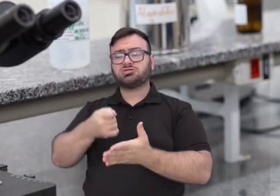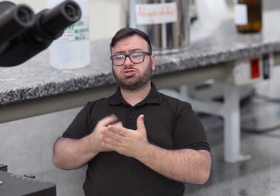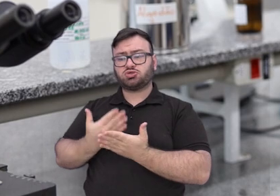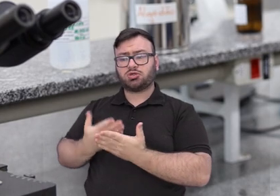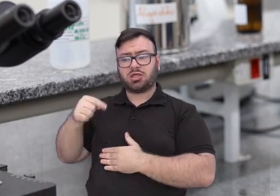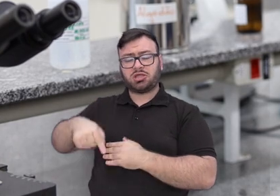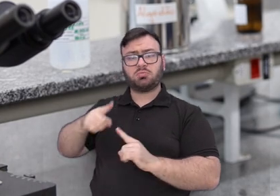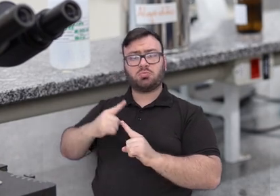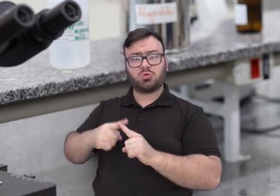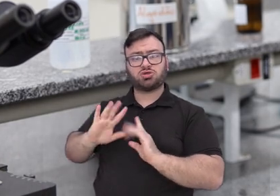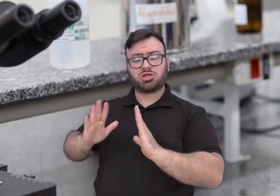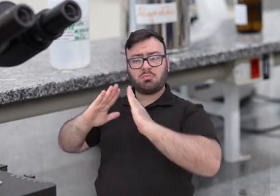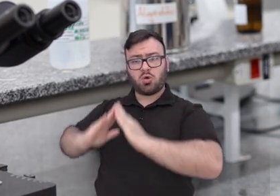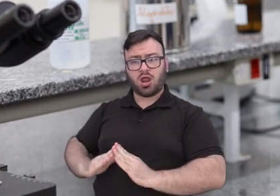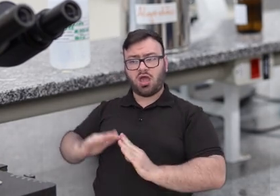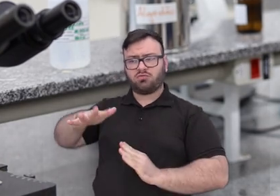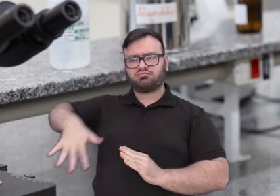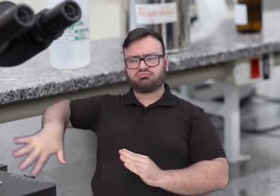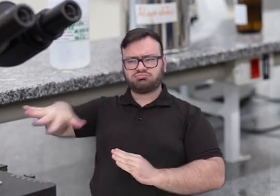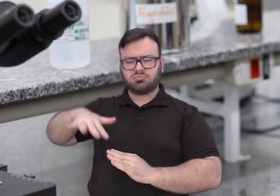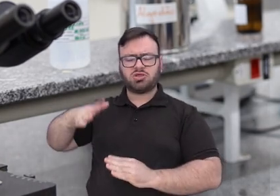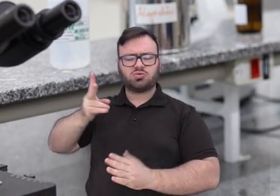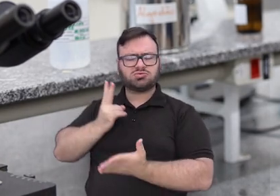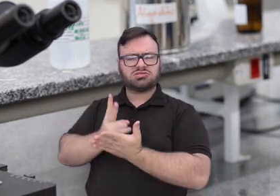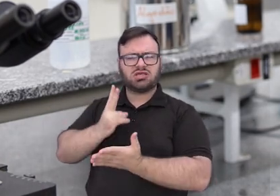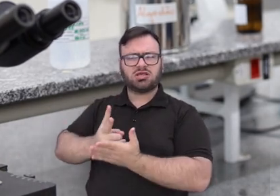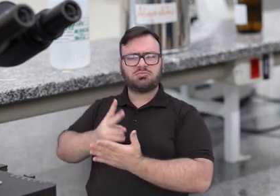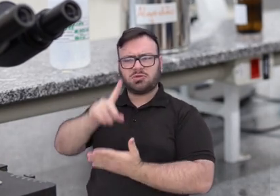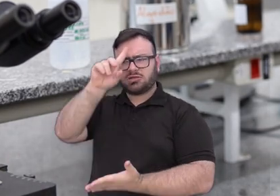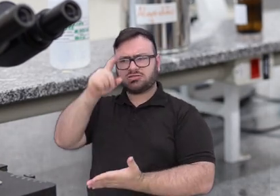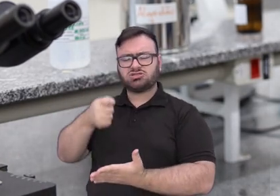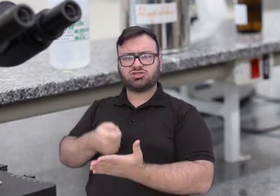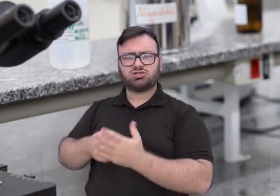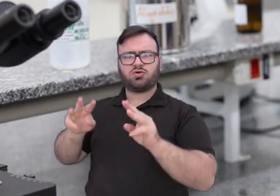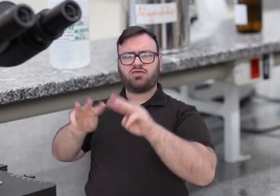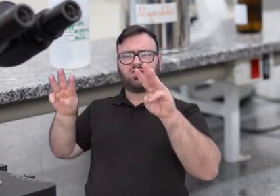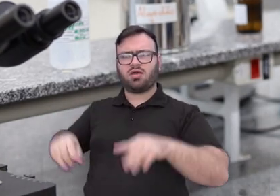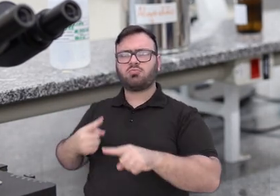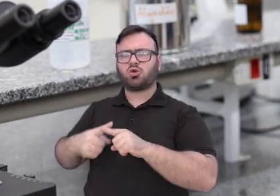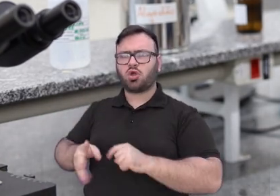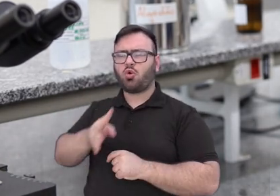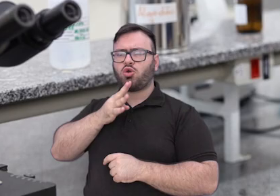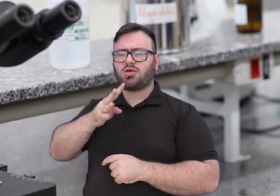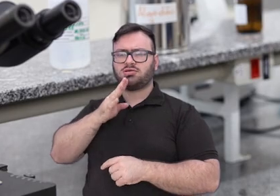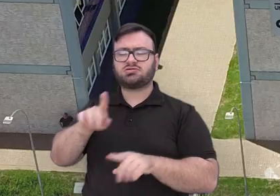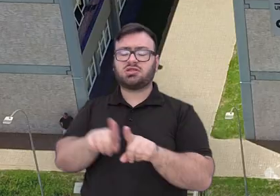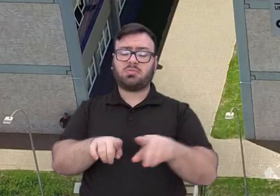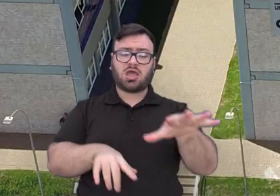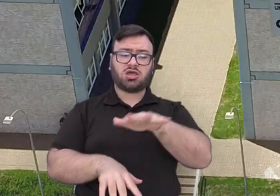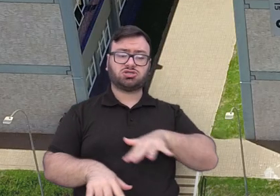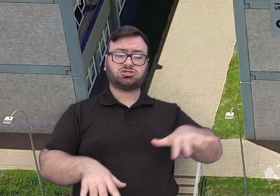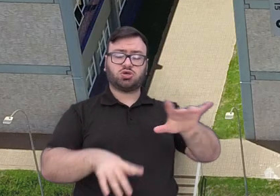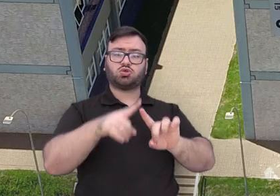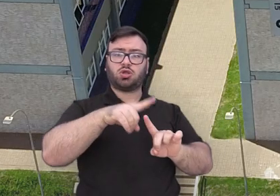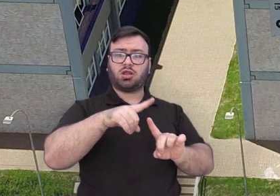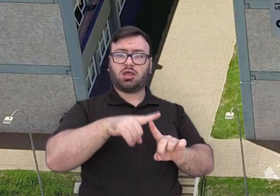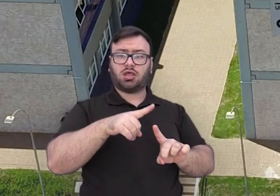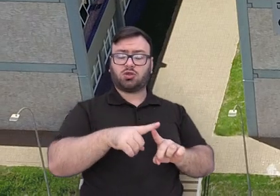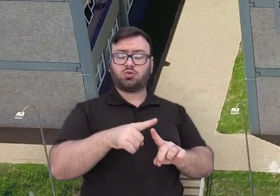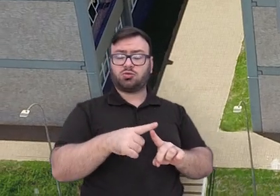sempre me interessei pela UFPR, que é uma faculdade de referência e tudo. E a região de Toledo é muito boa para estudar, trabalhar e morar. Eu gostaria de